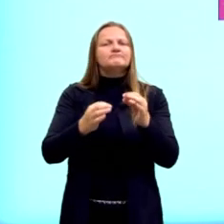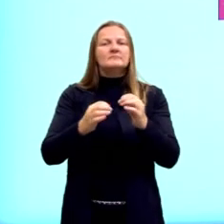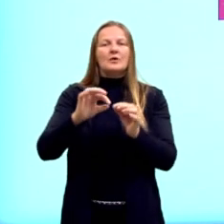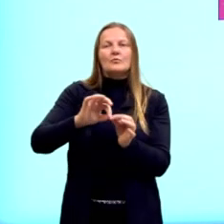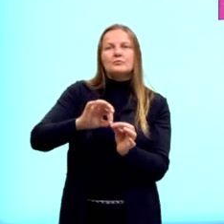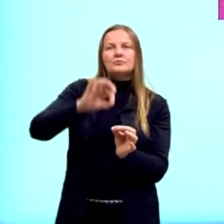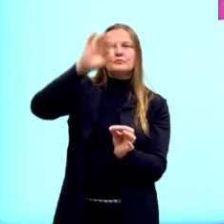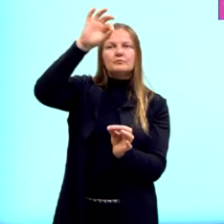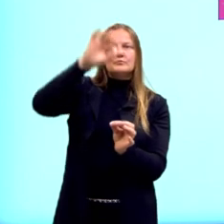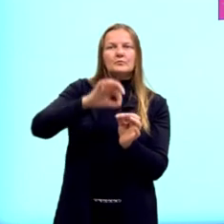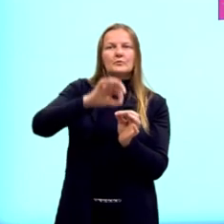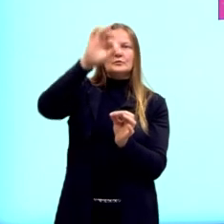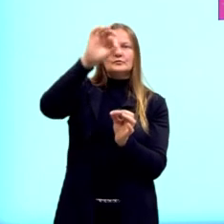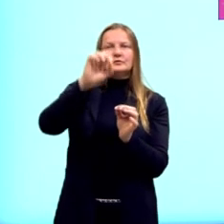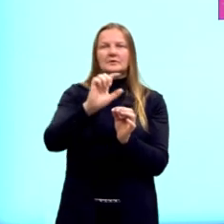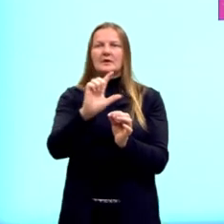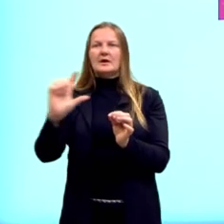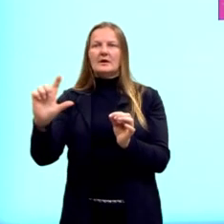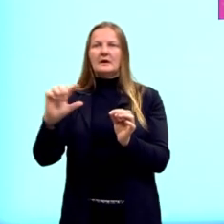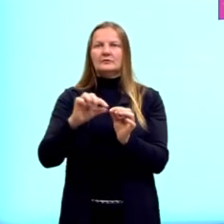altura em relação aos lados.